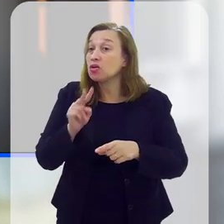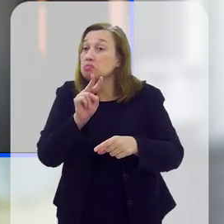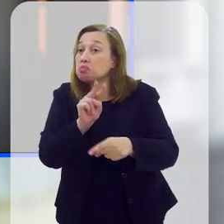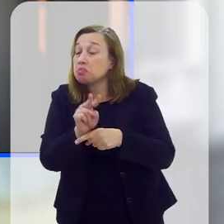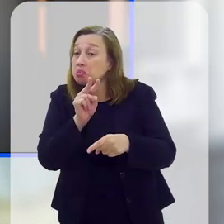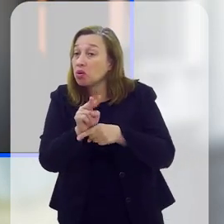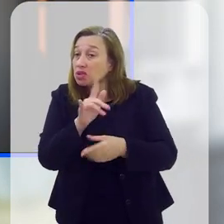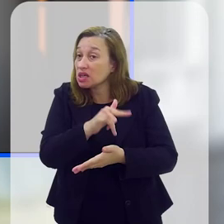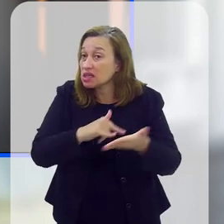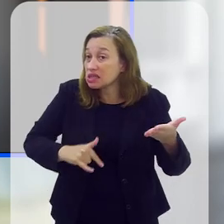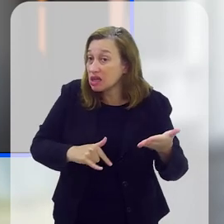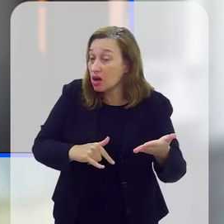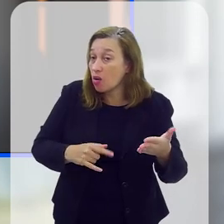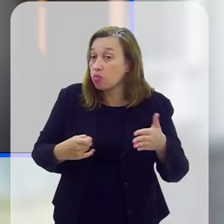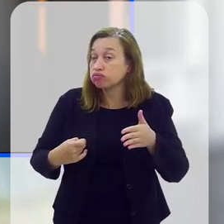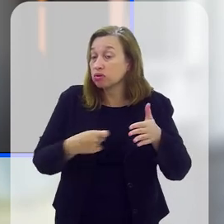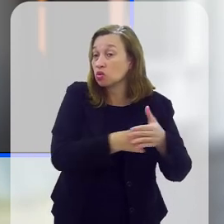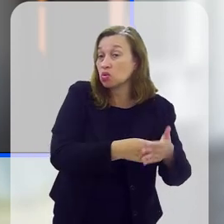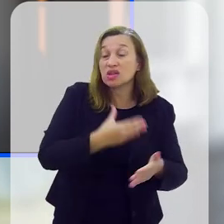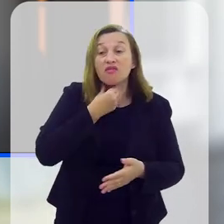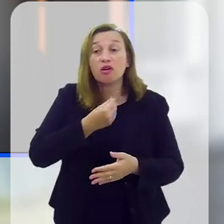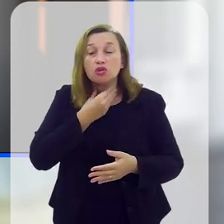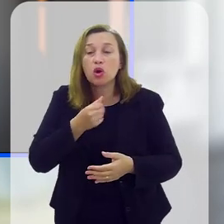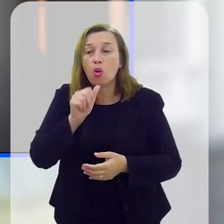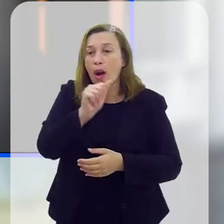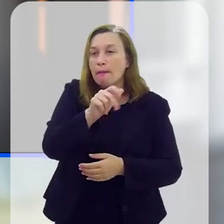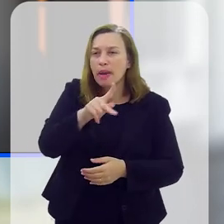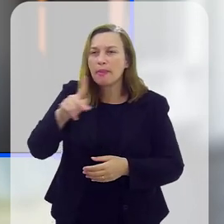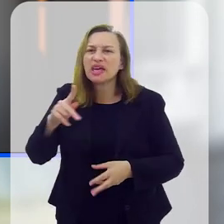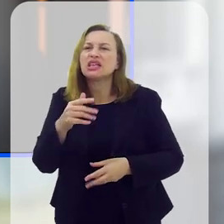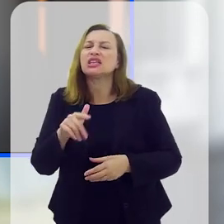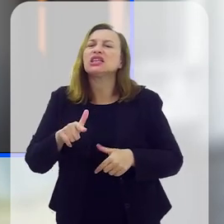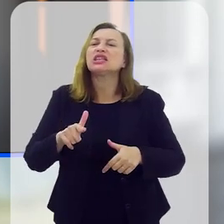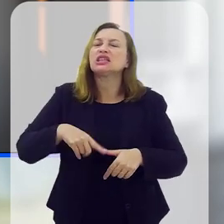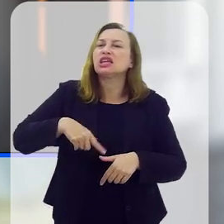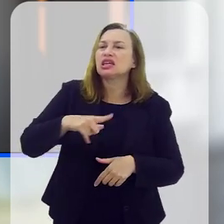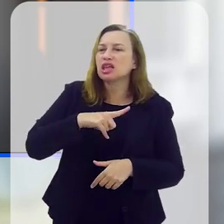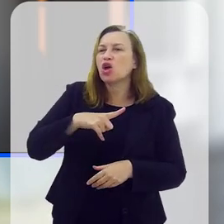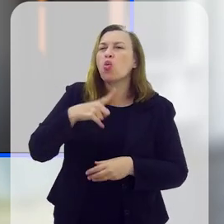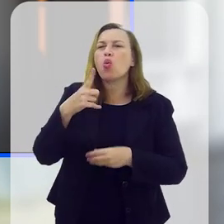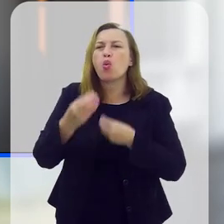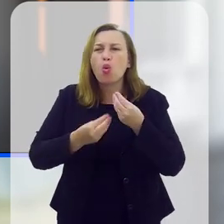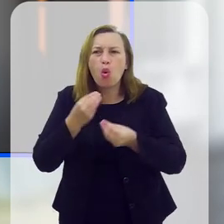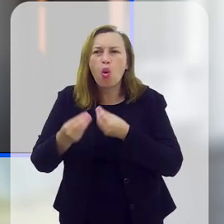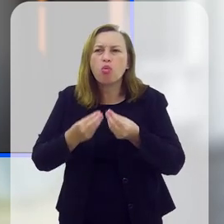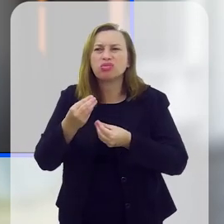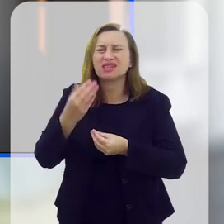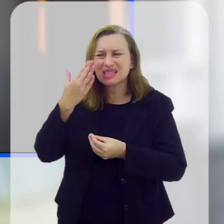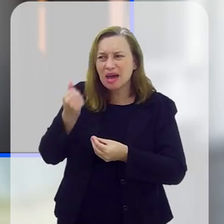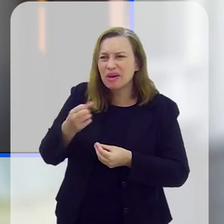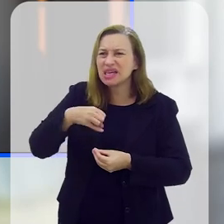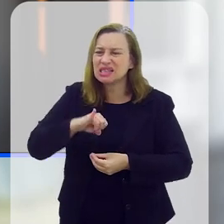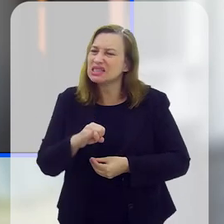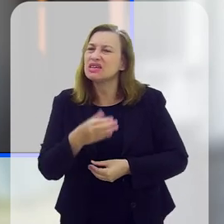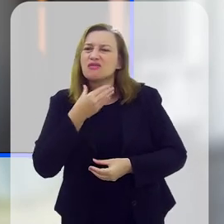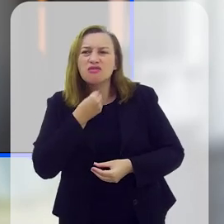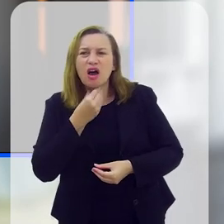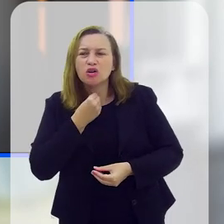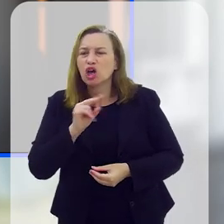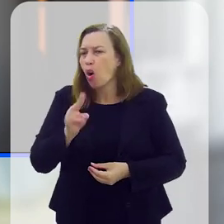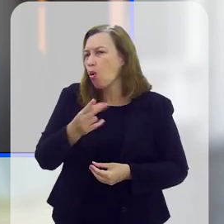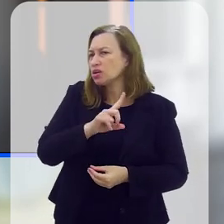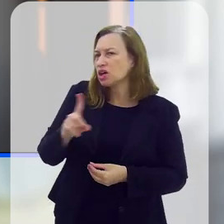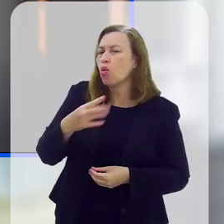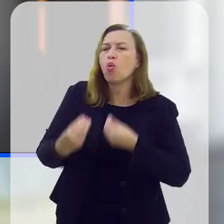talvez, ele vai pedir uma medida protetiva ou fazer uma denúncia falsa. O aplicativo, ele tem como detectar essa denúncia